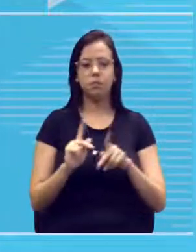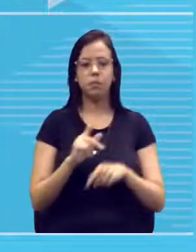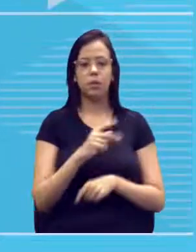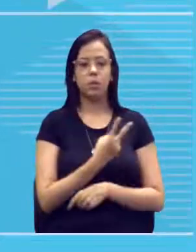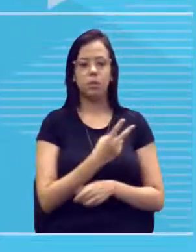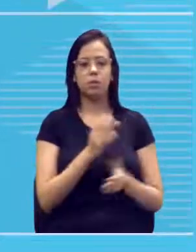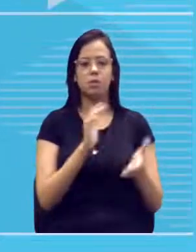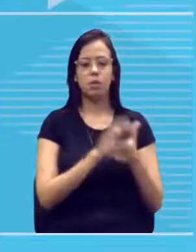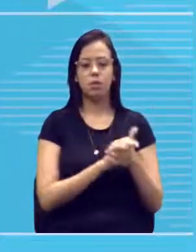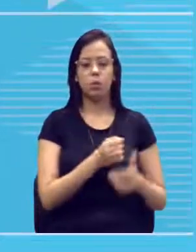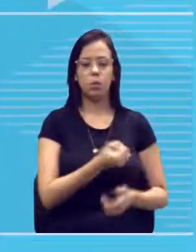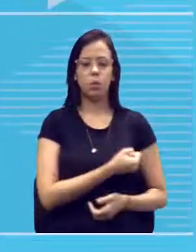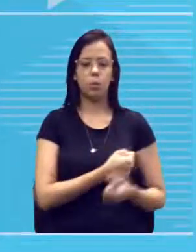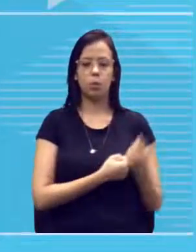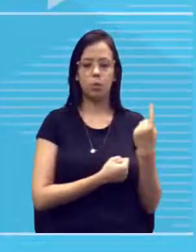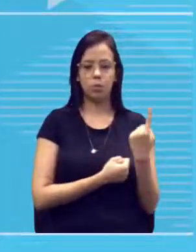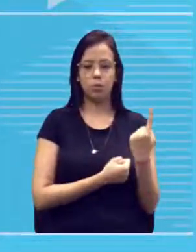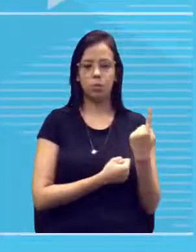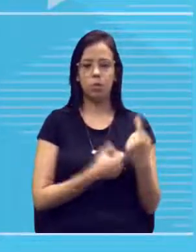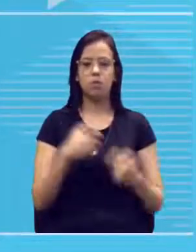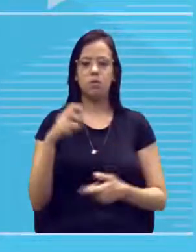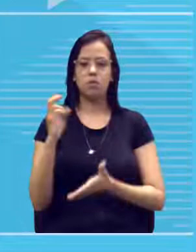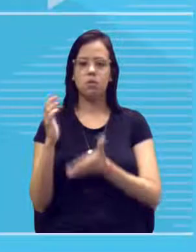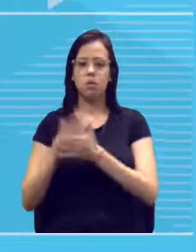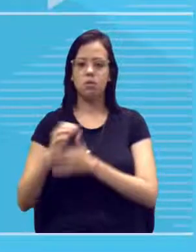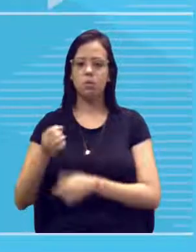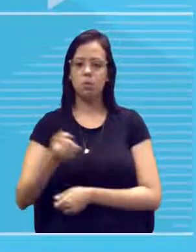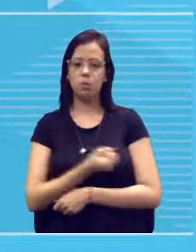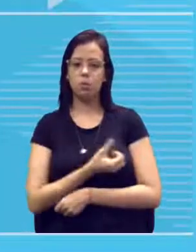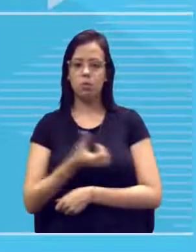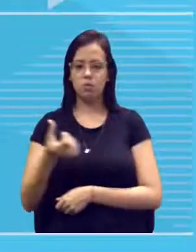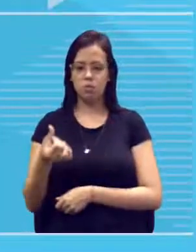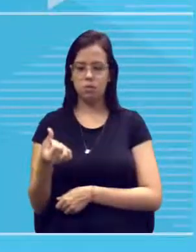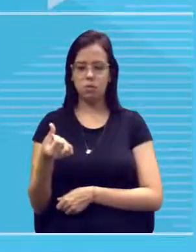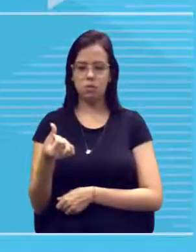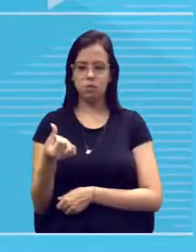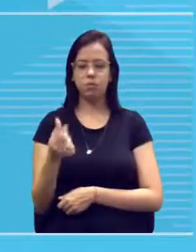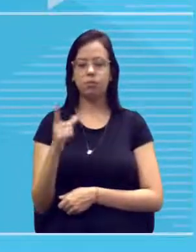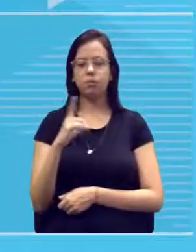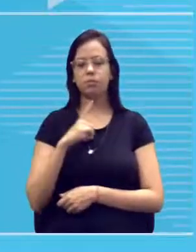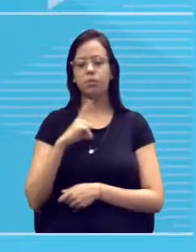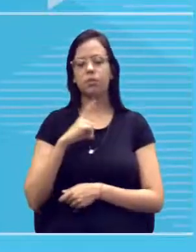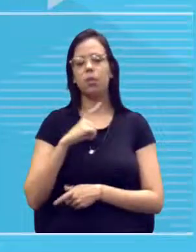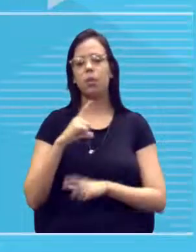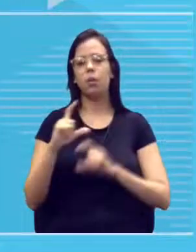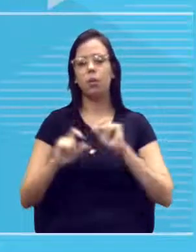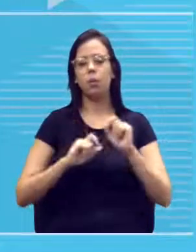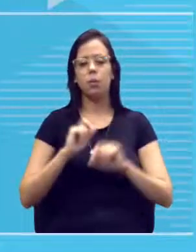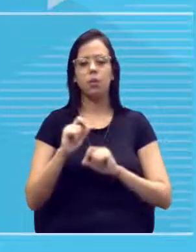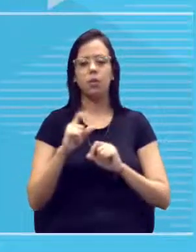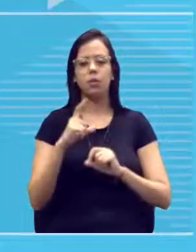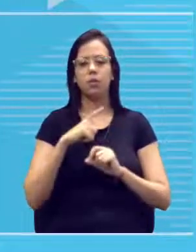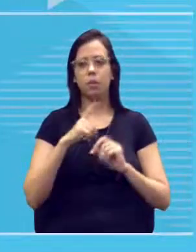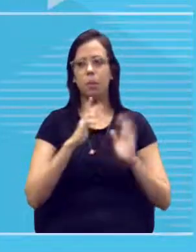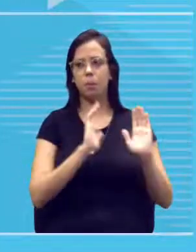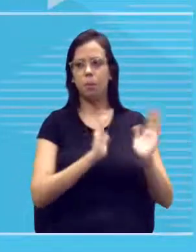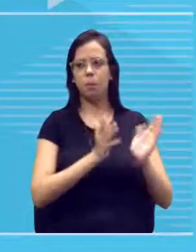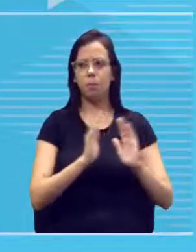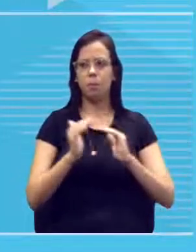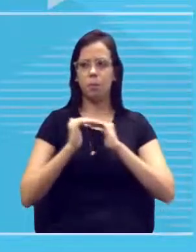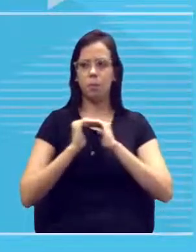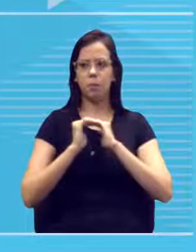e o 5 se casou com 6 e assim por diante, certo? Tem toda uma sequência aqui de padrão que